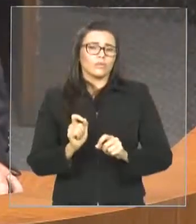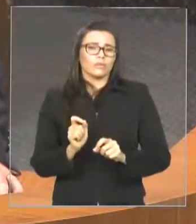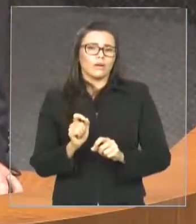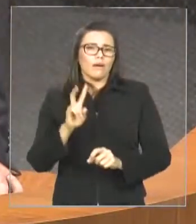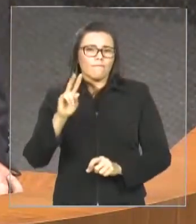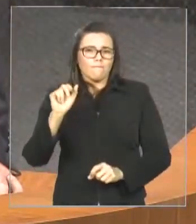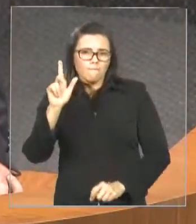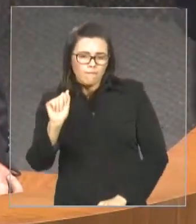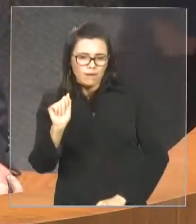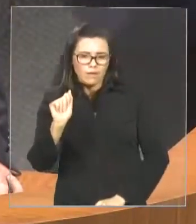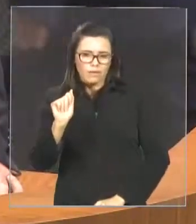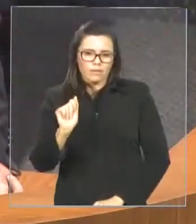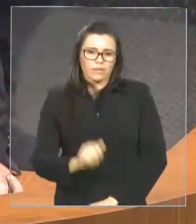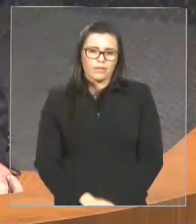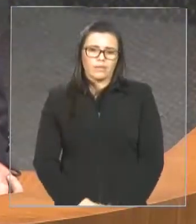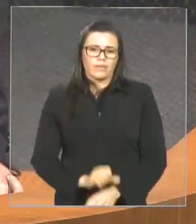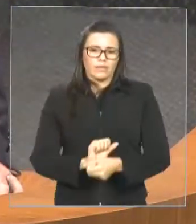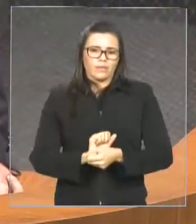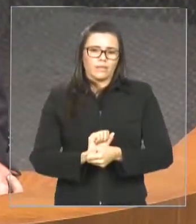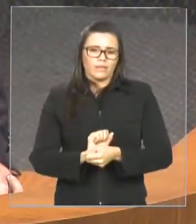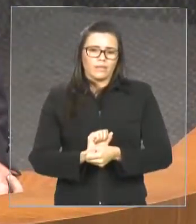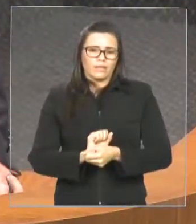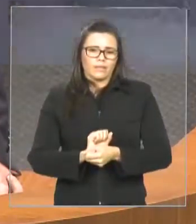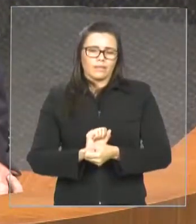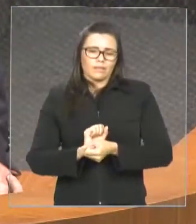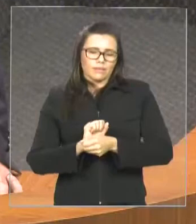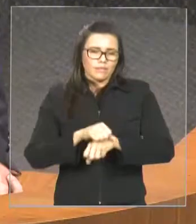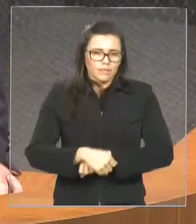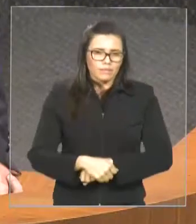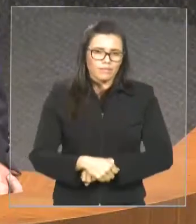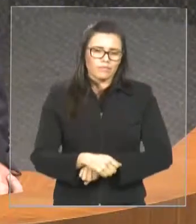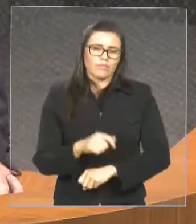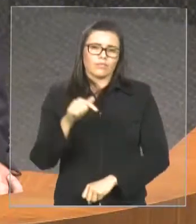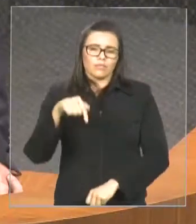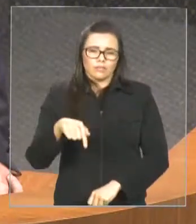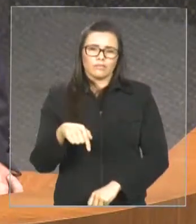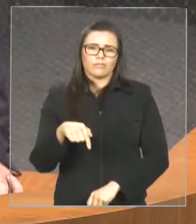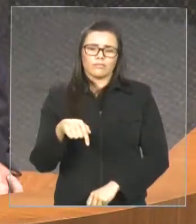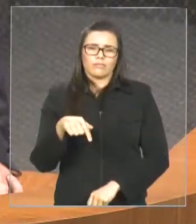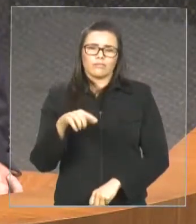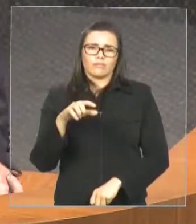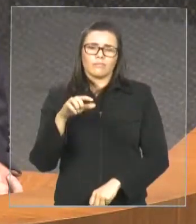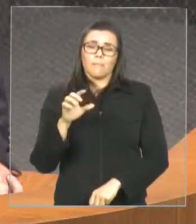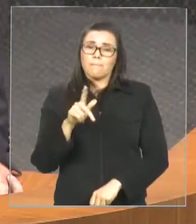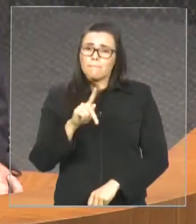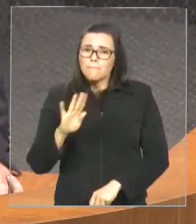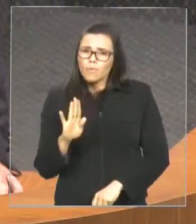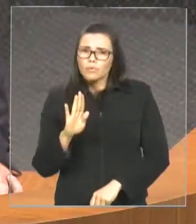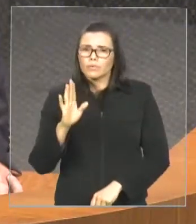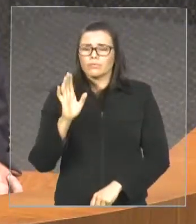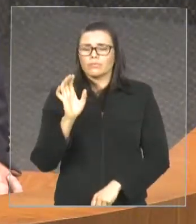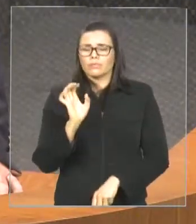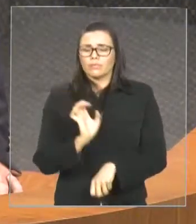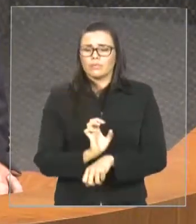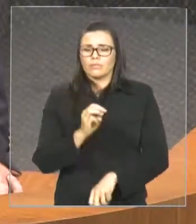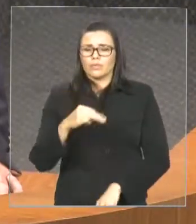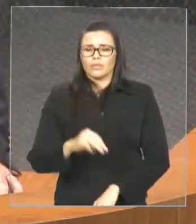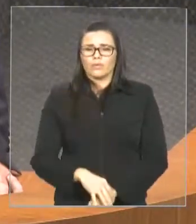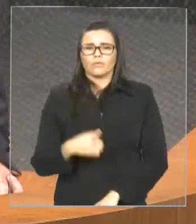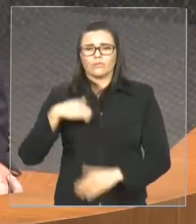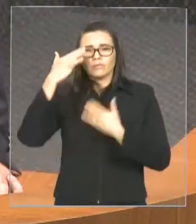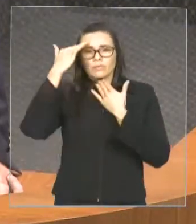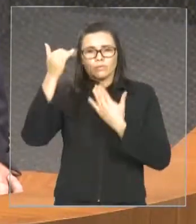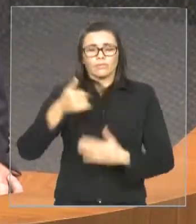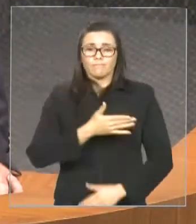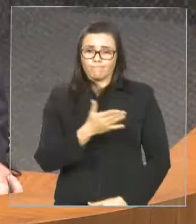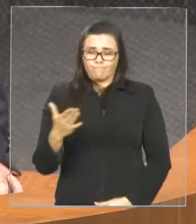Universidade do Maranhão. Acho importante essa luta. Quero agradecer aos colegas que fazem parte dessa frente.